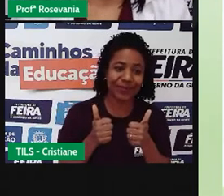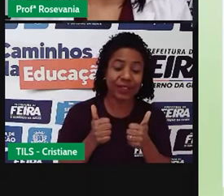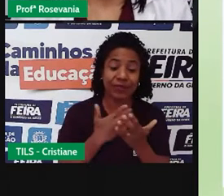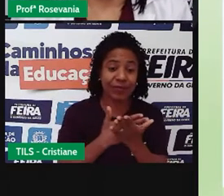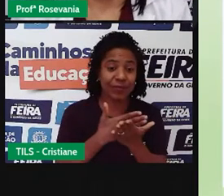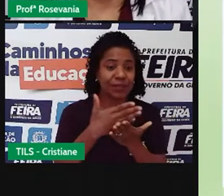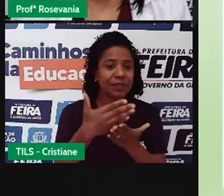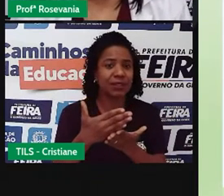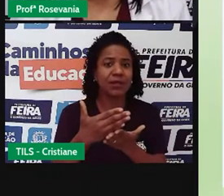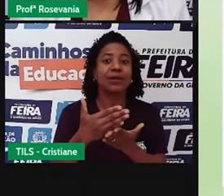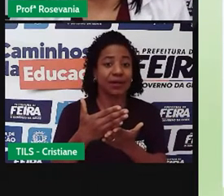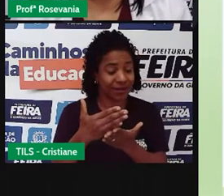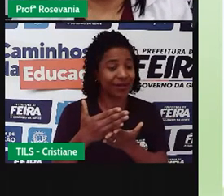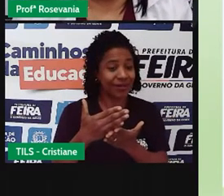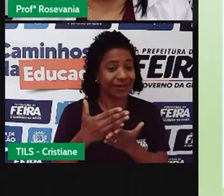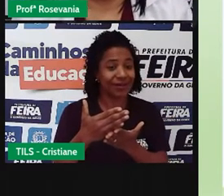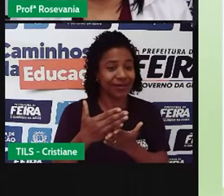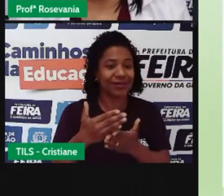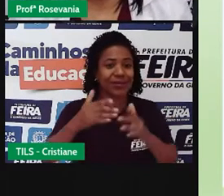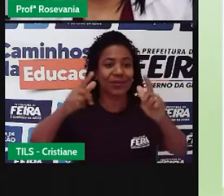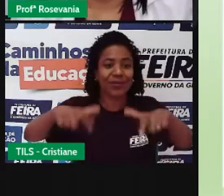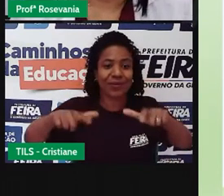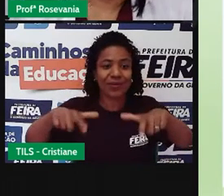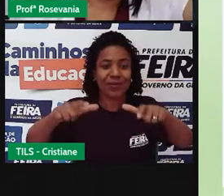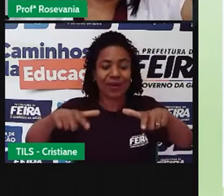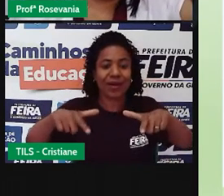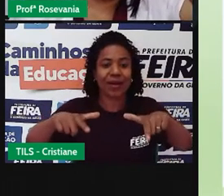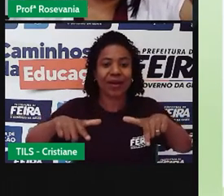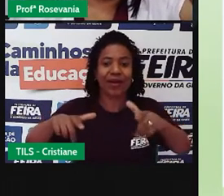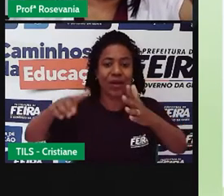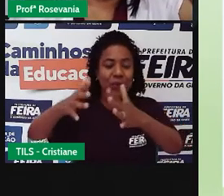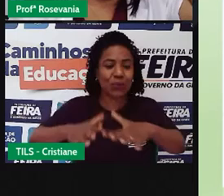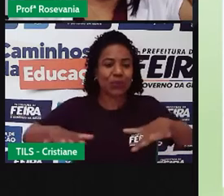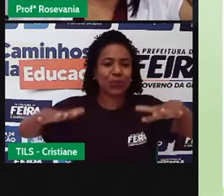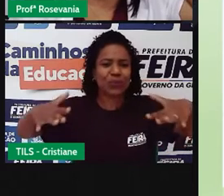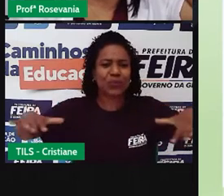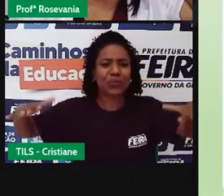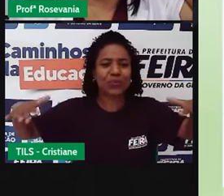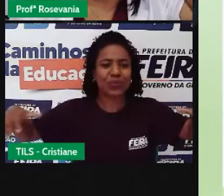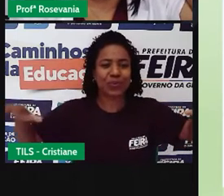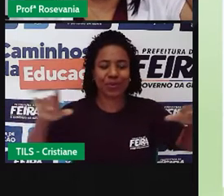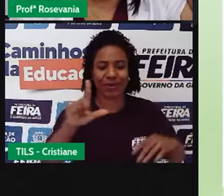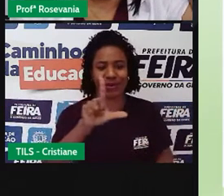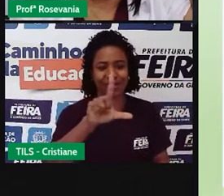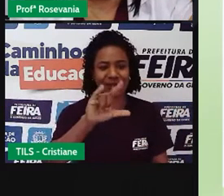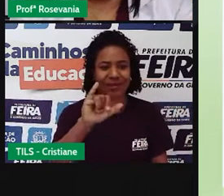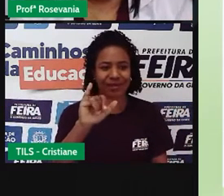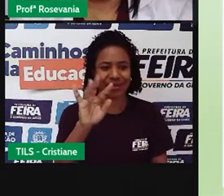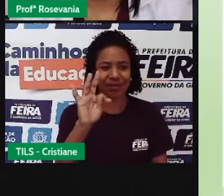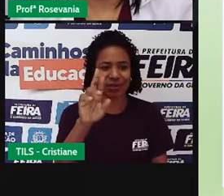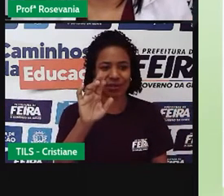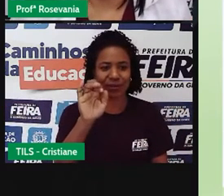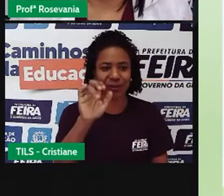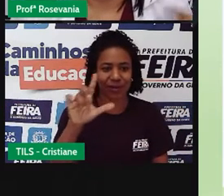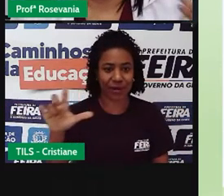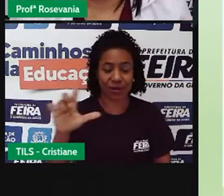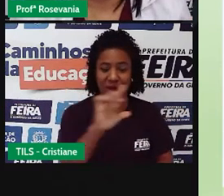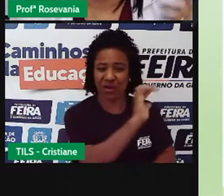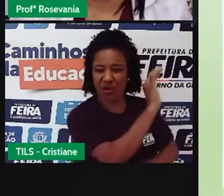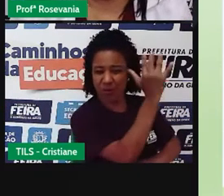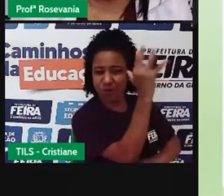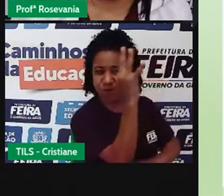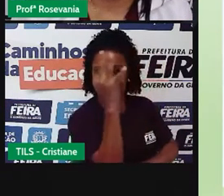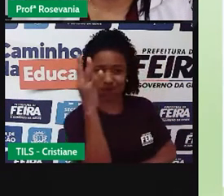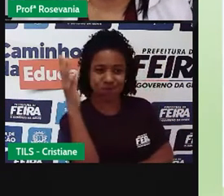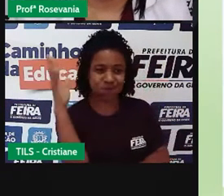litoral, que é a parte que tem, né, a nossa floresta tropical. É uma floresta tropical fechada, é claro que a gente